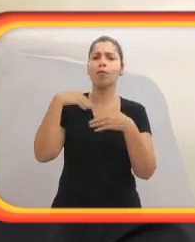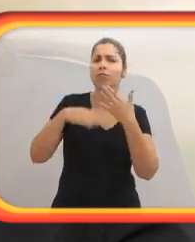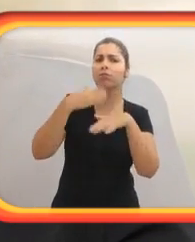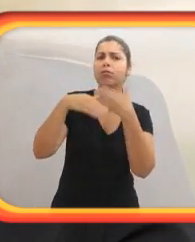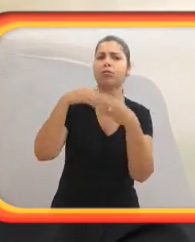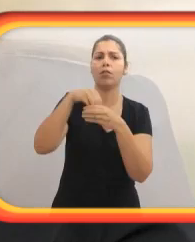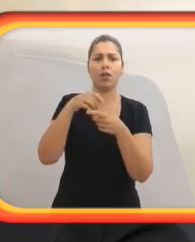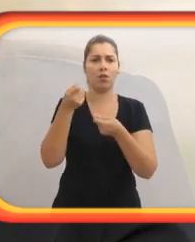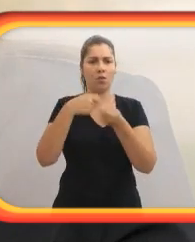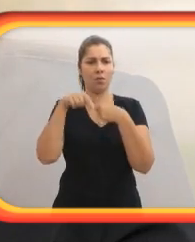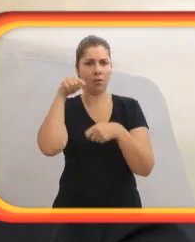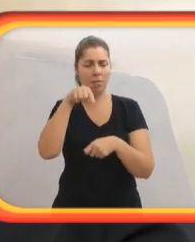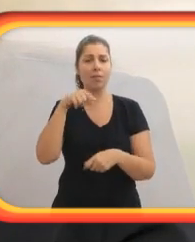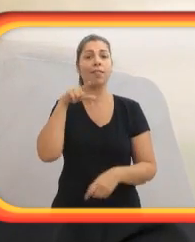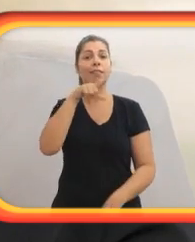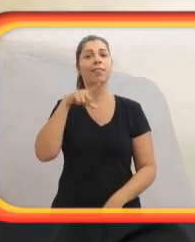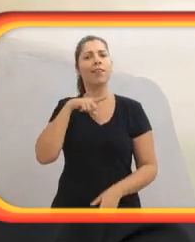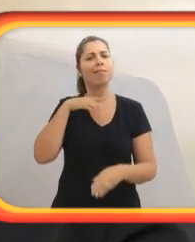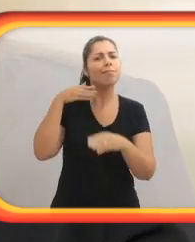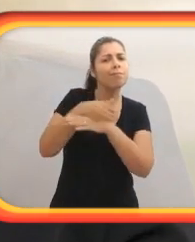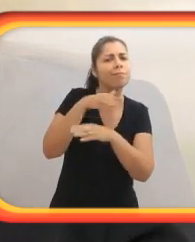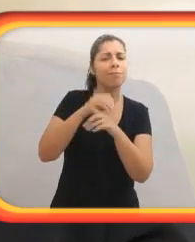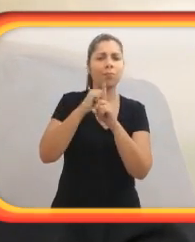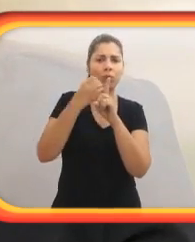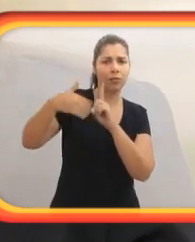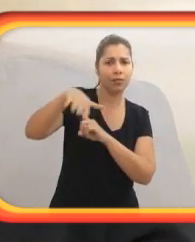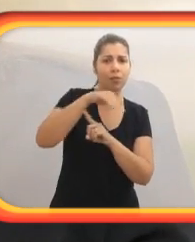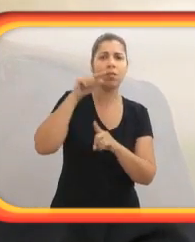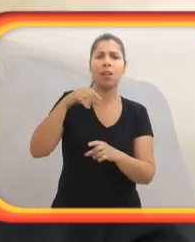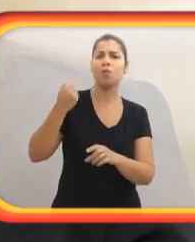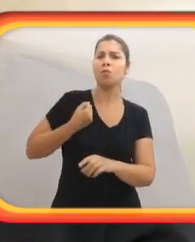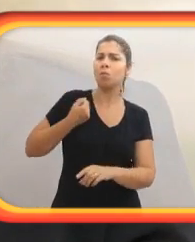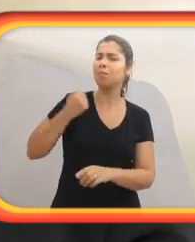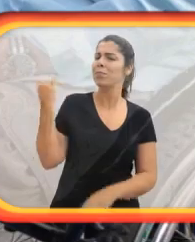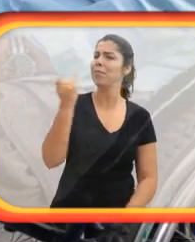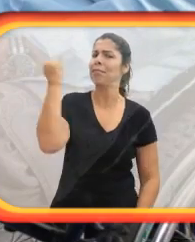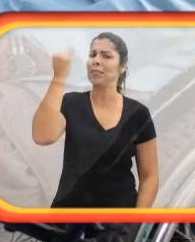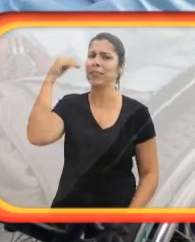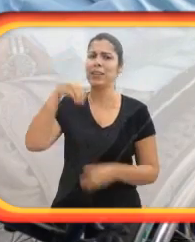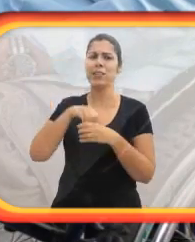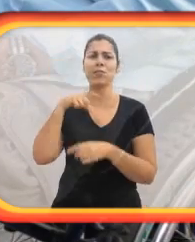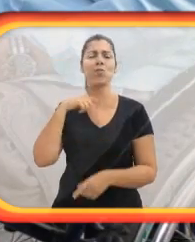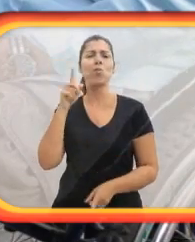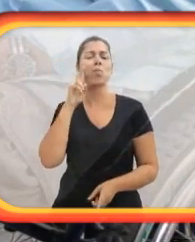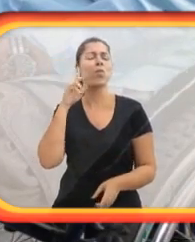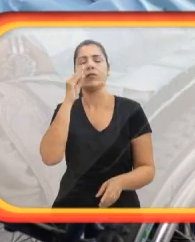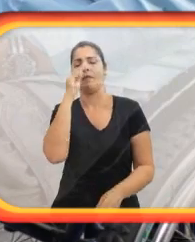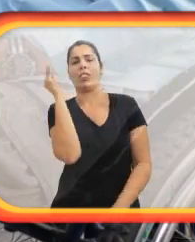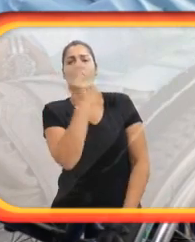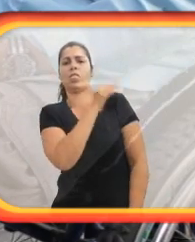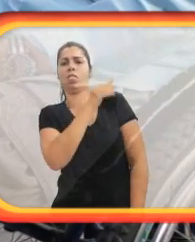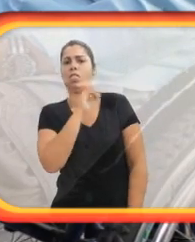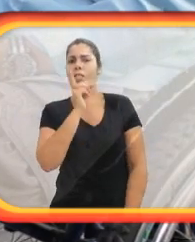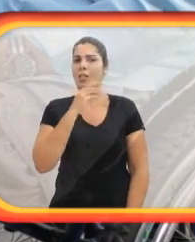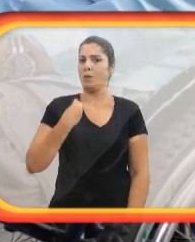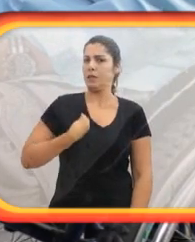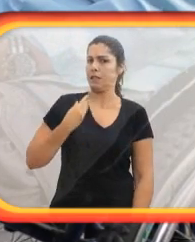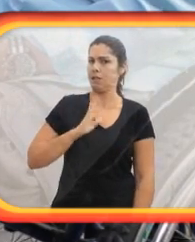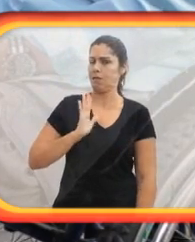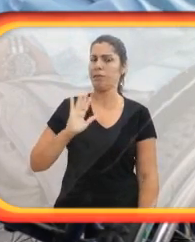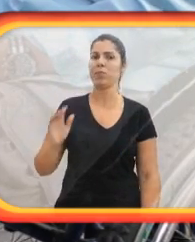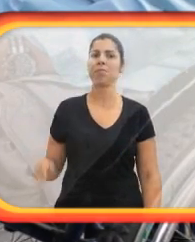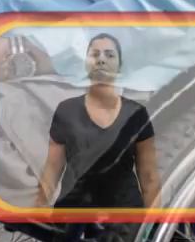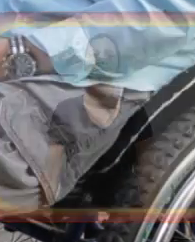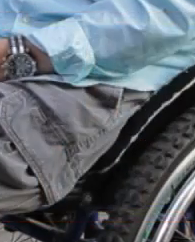Isso equivale a 45 milhões e 600 mil pessoas. Essa população, ela é importante, ela tem que